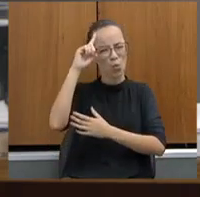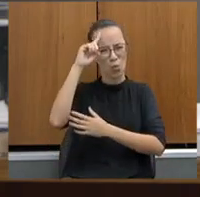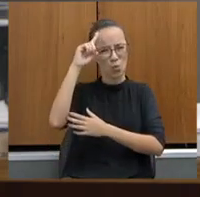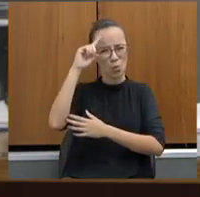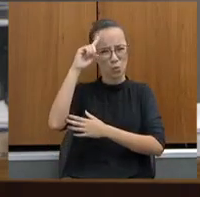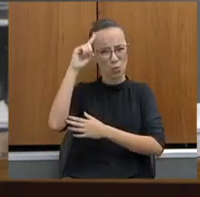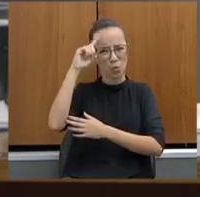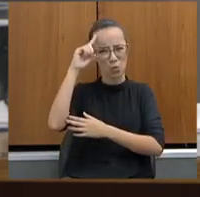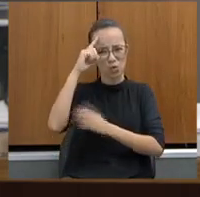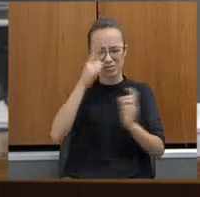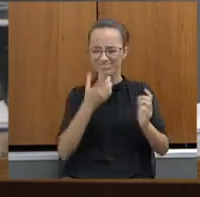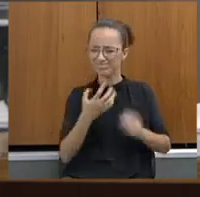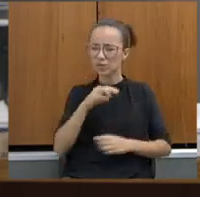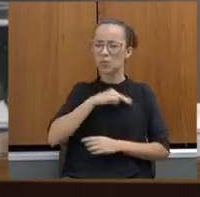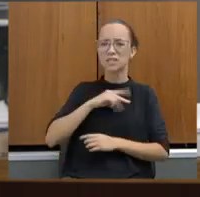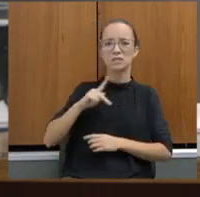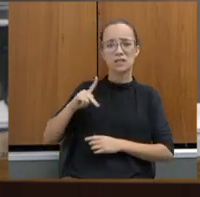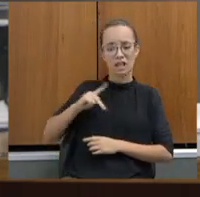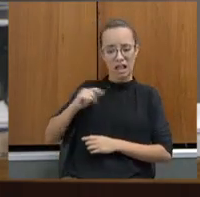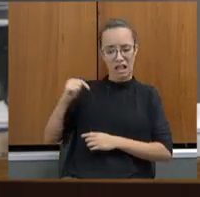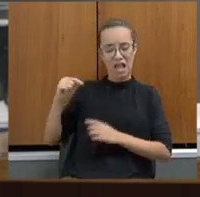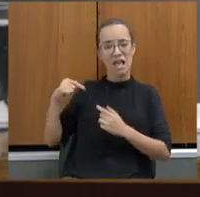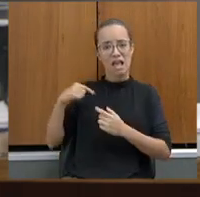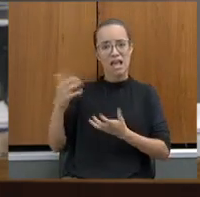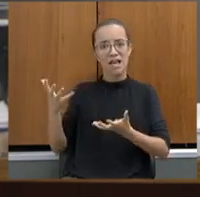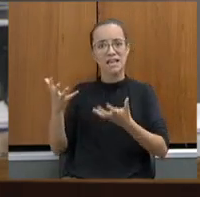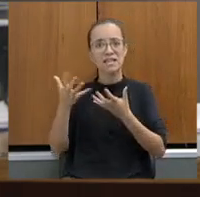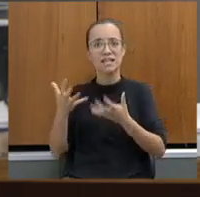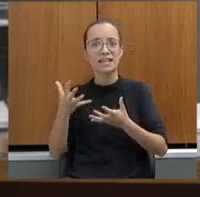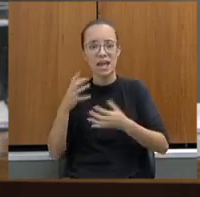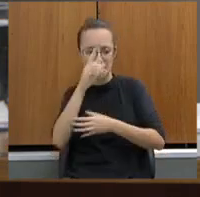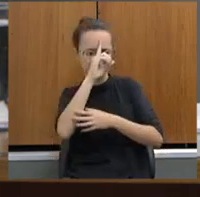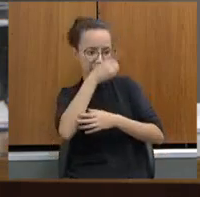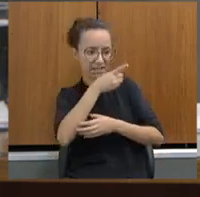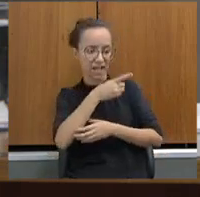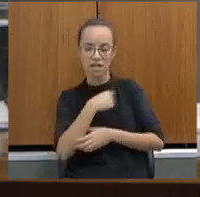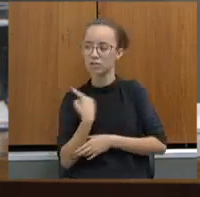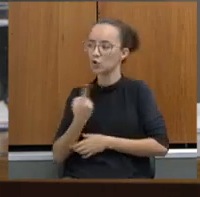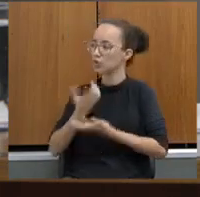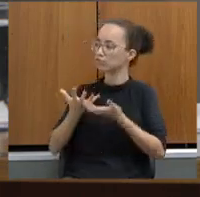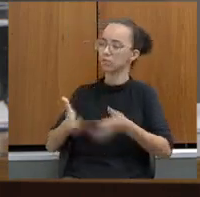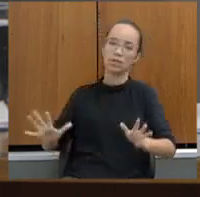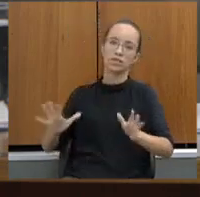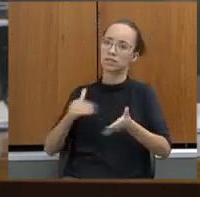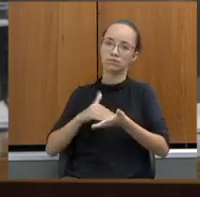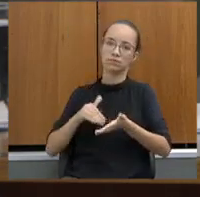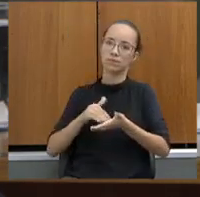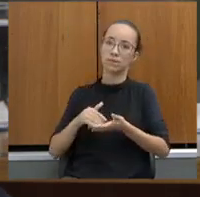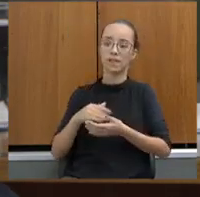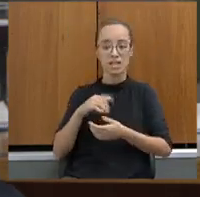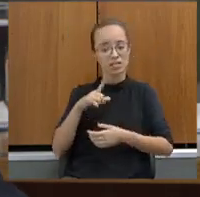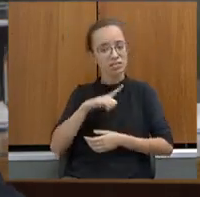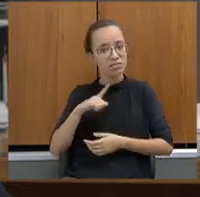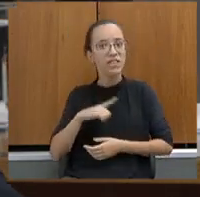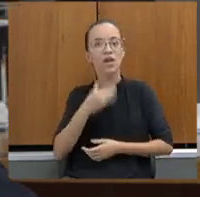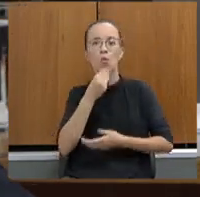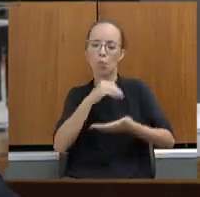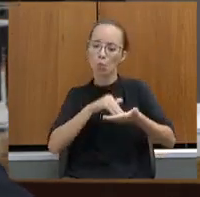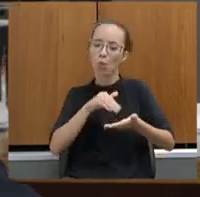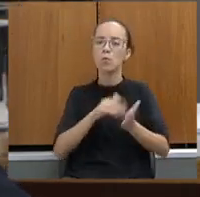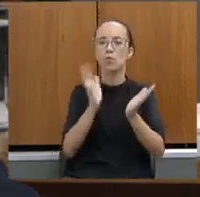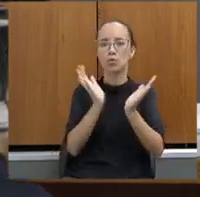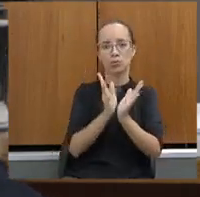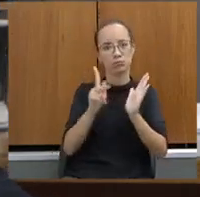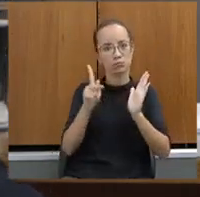Ministério Público porque quer fazer às vezes do Poder Executivo e a gente não aceita isso na secretaria. Existe secretário, existe um conjunto de